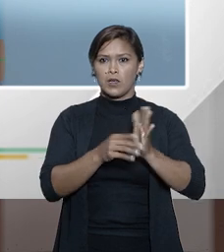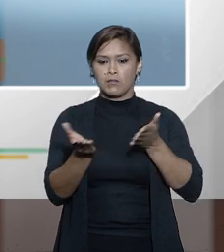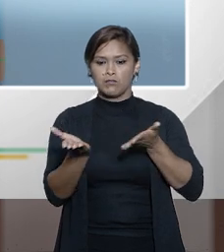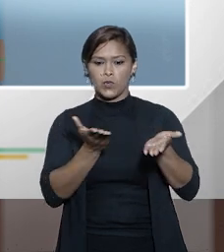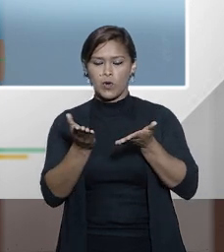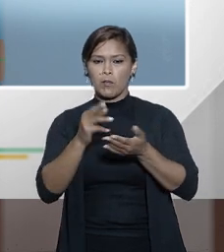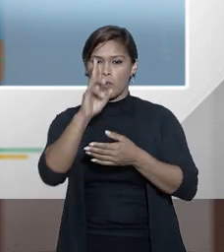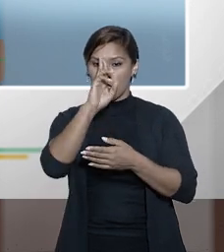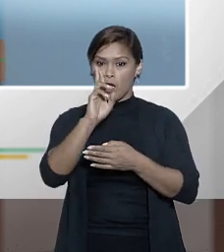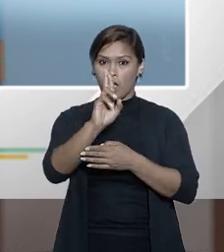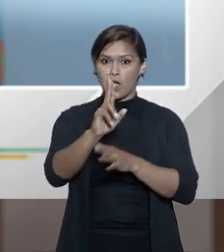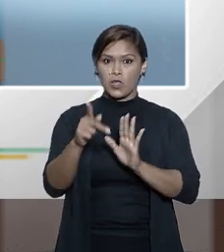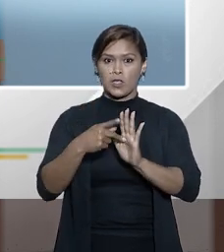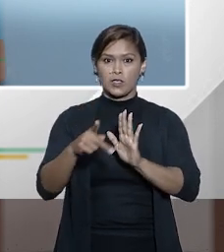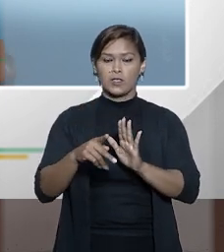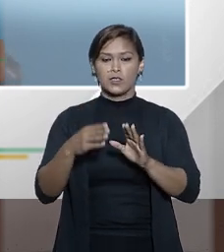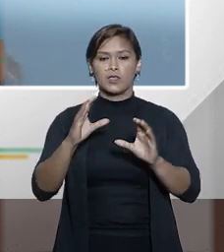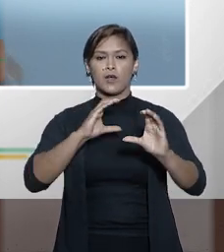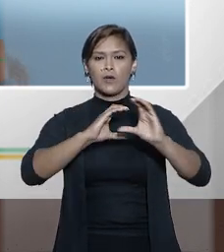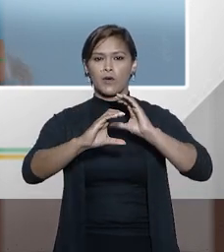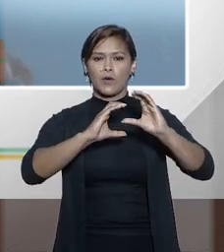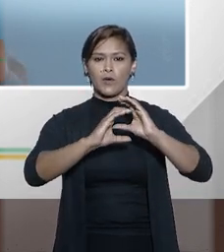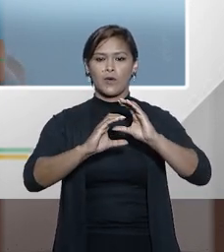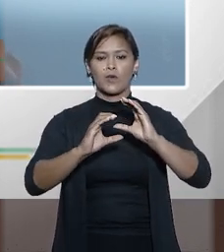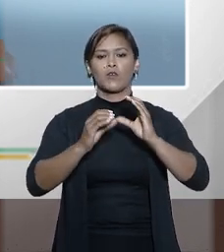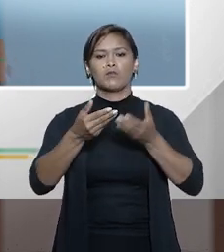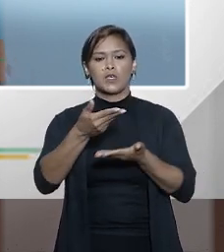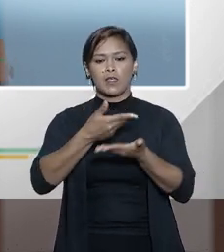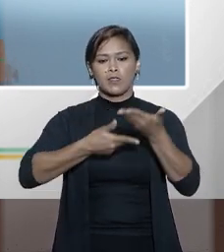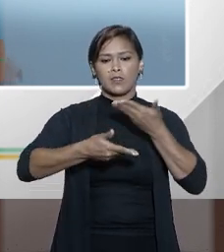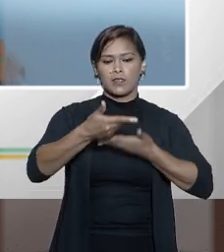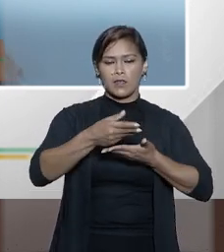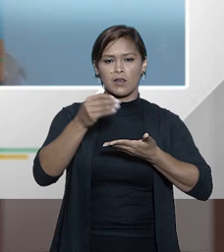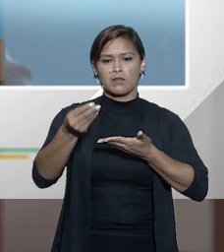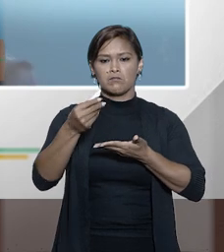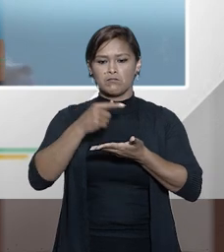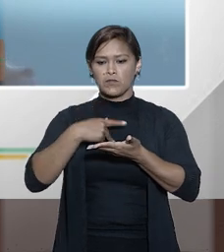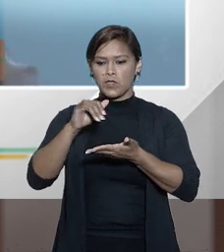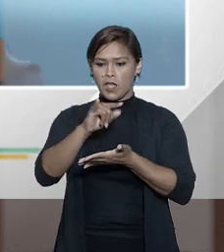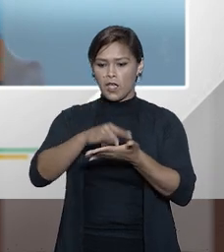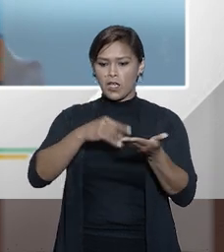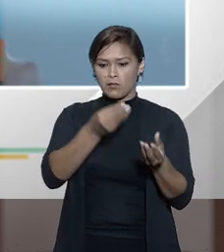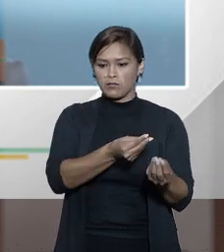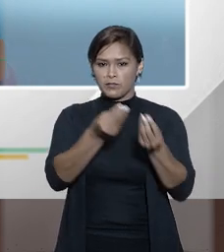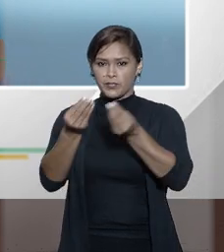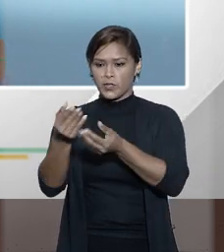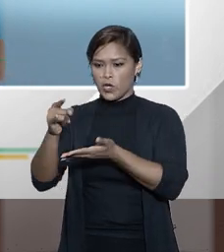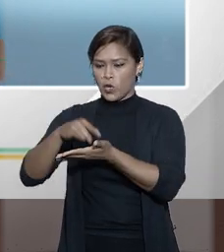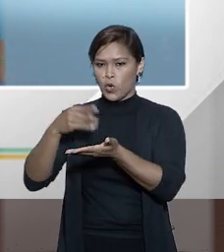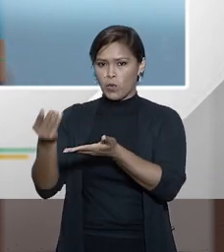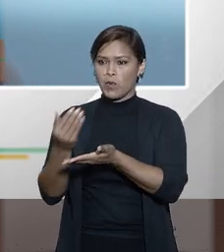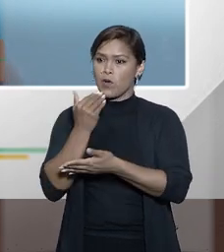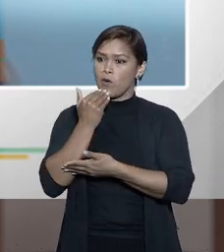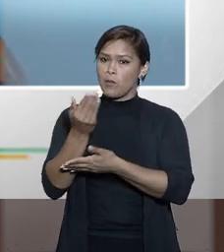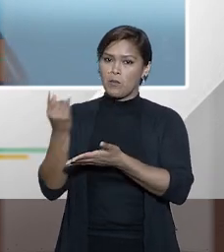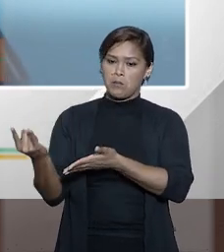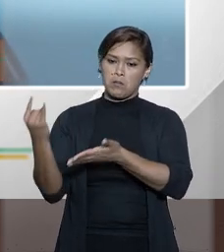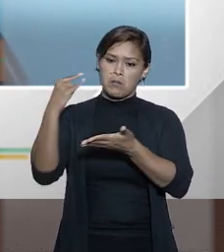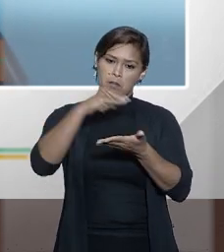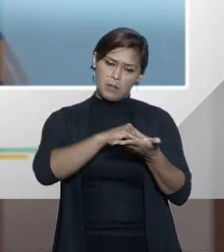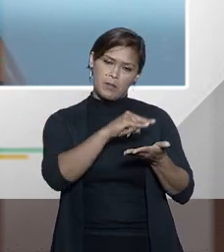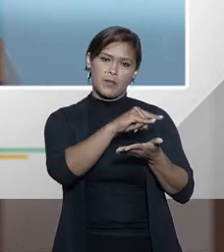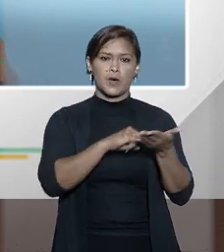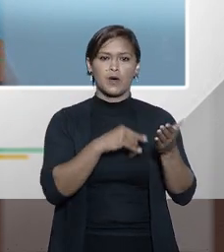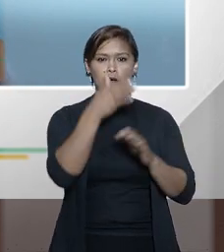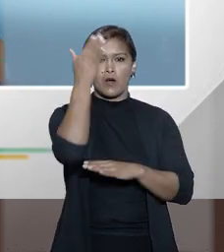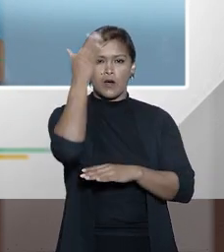meio da autoridade central se comunicam transferem essa documentação ou solicitam cooperação